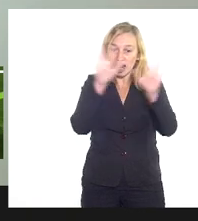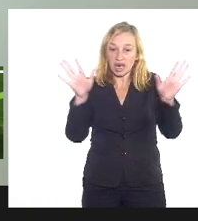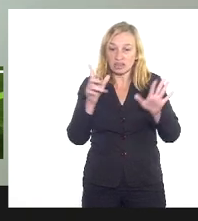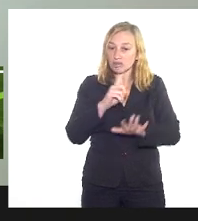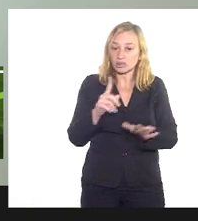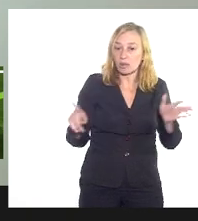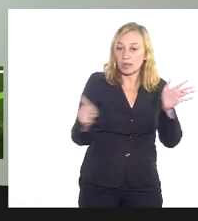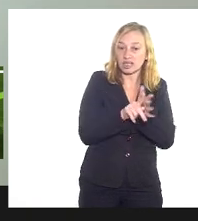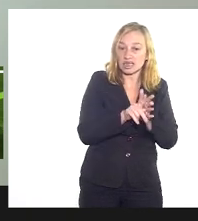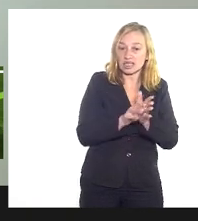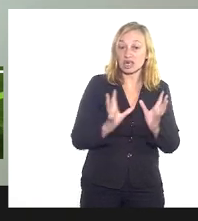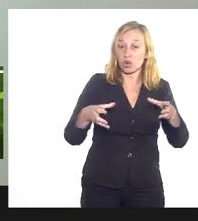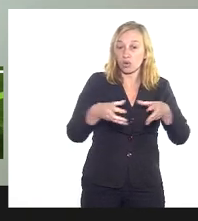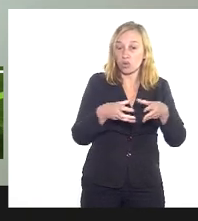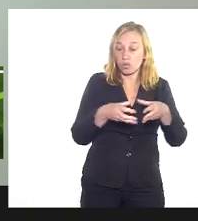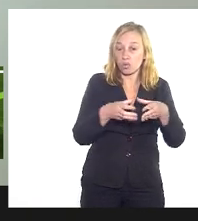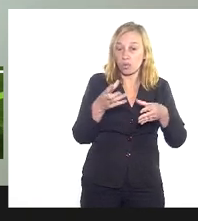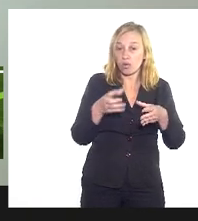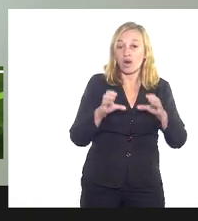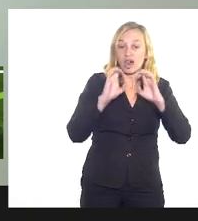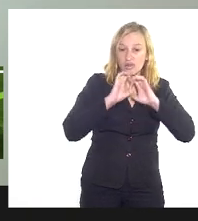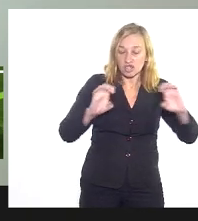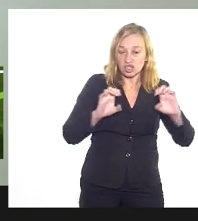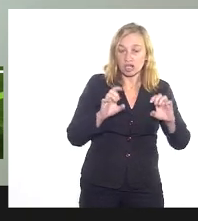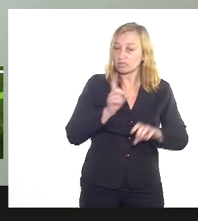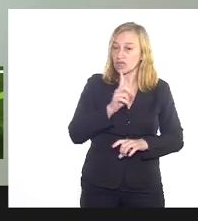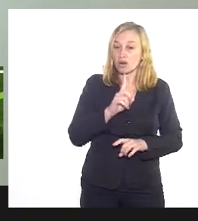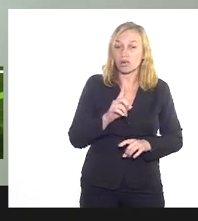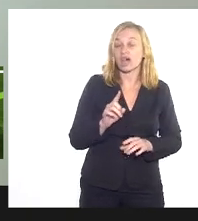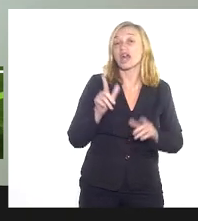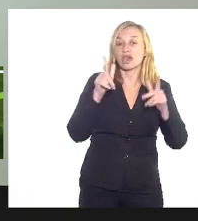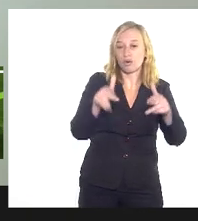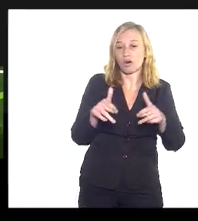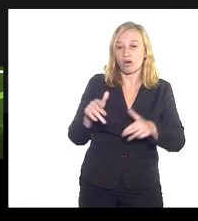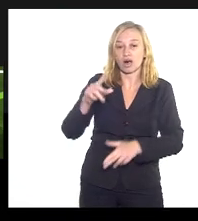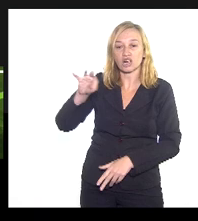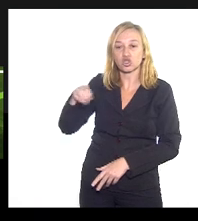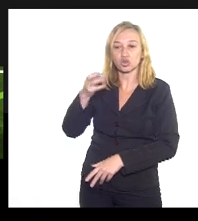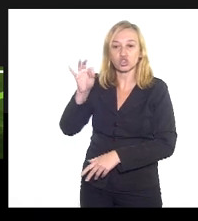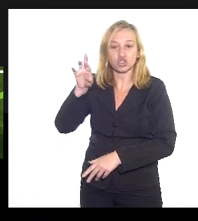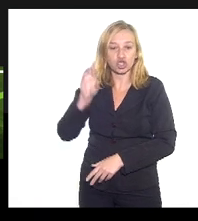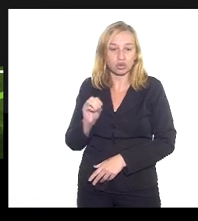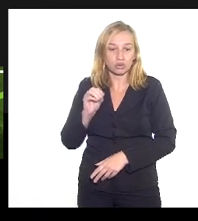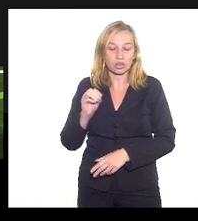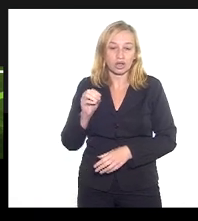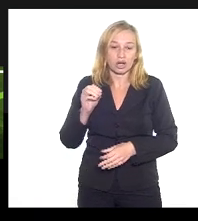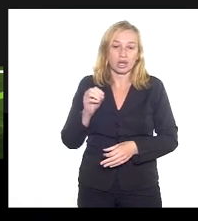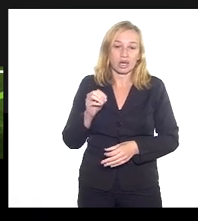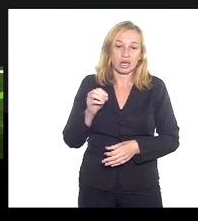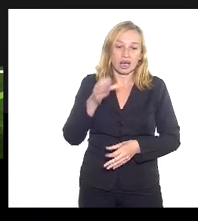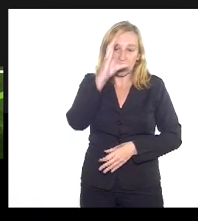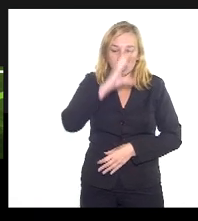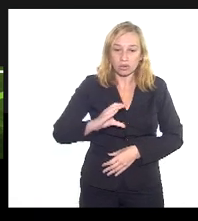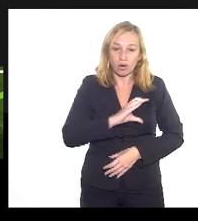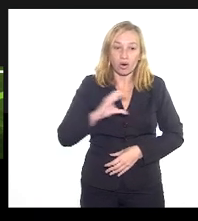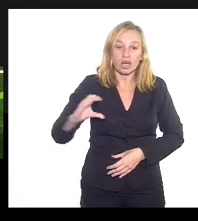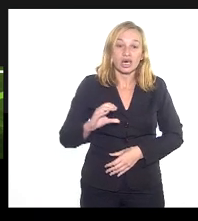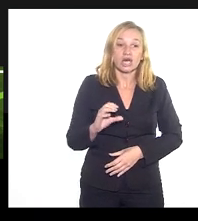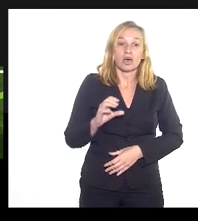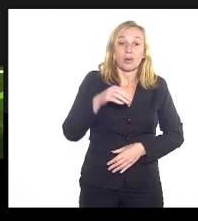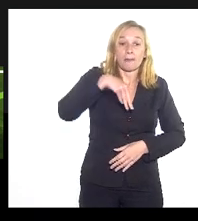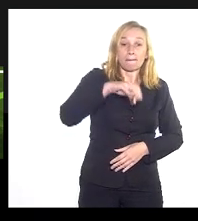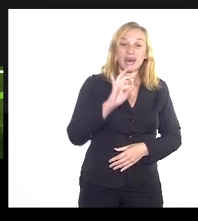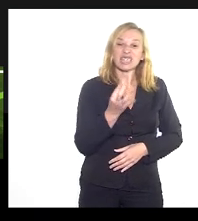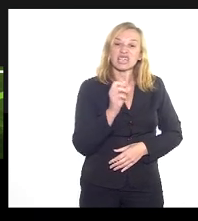evangélico, não, tá? Também é o caso do Justino que é católico. E do Mateus Quintal? Ele é o quê? O Mateus